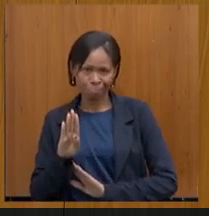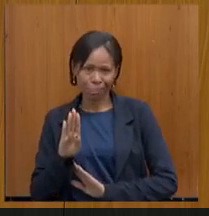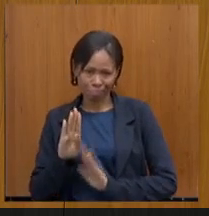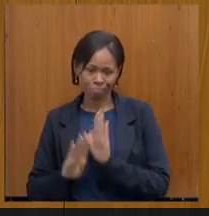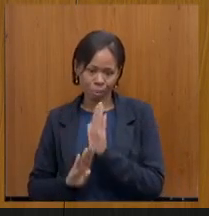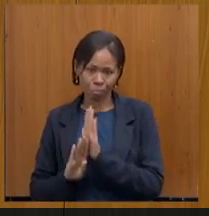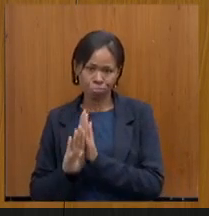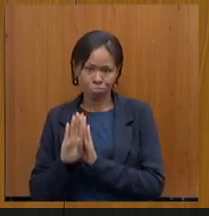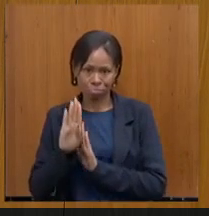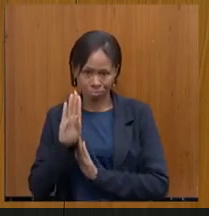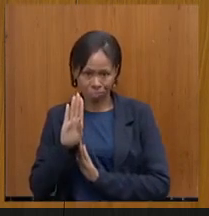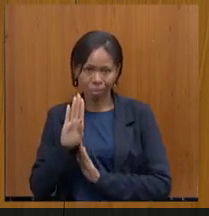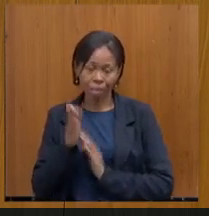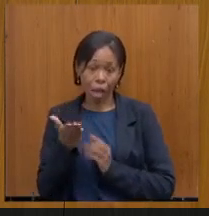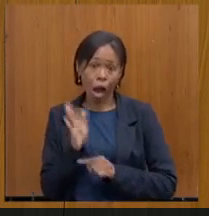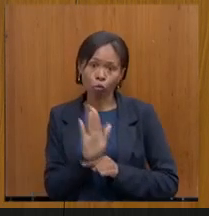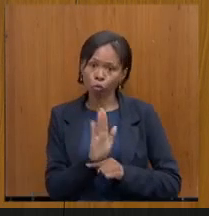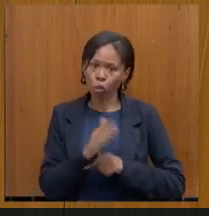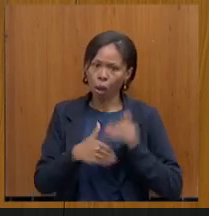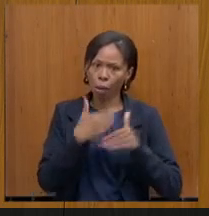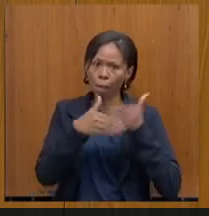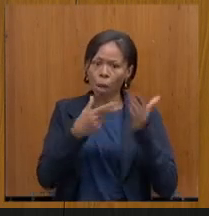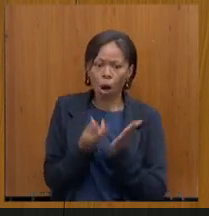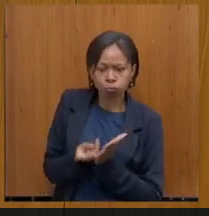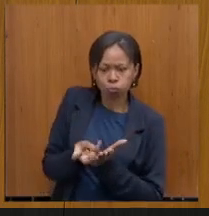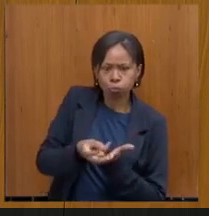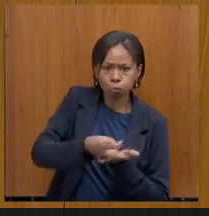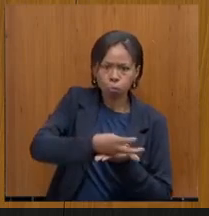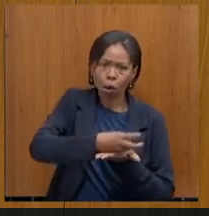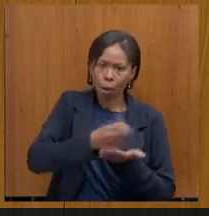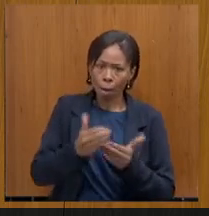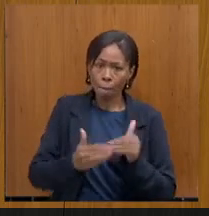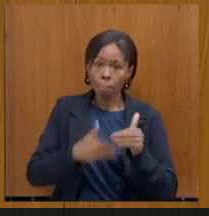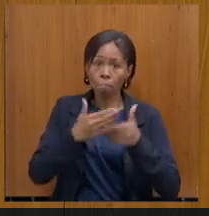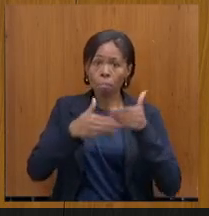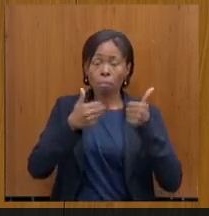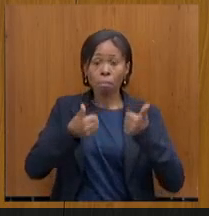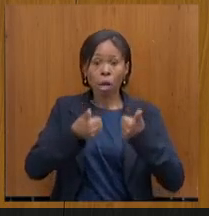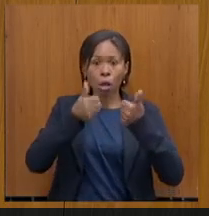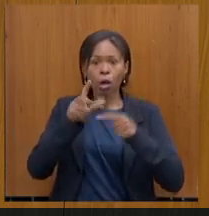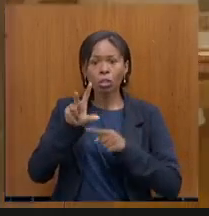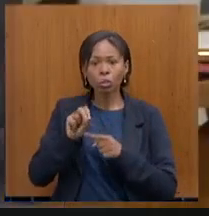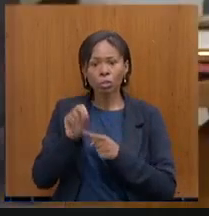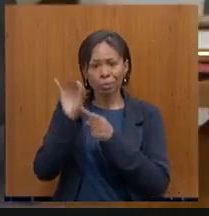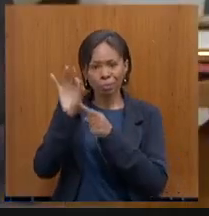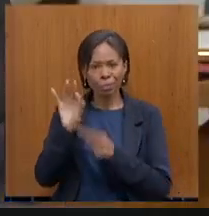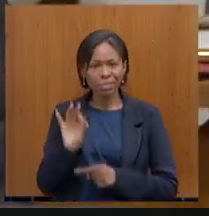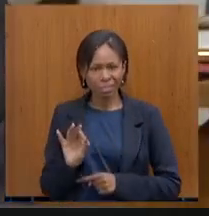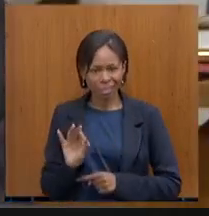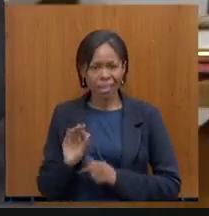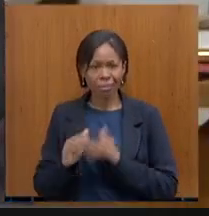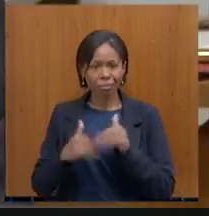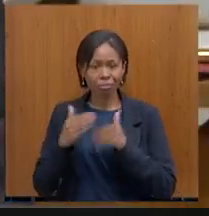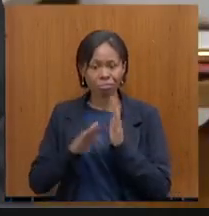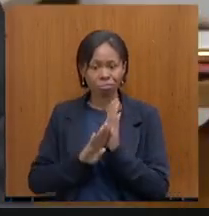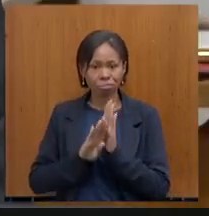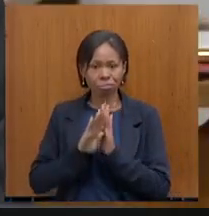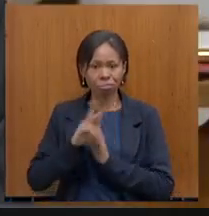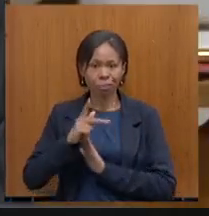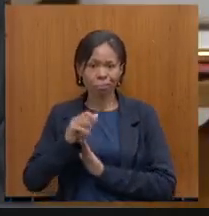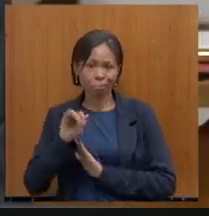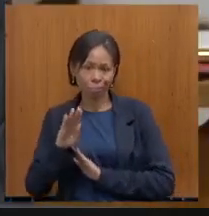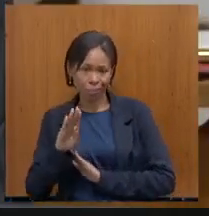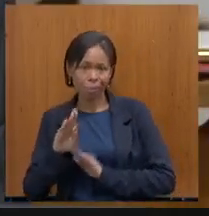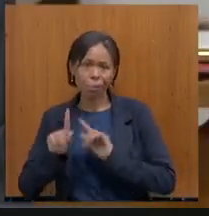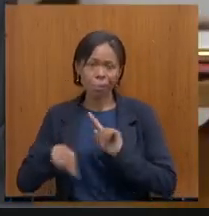que traz uma melhora na arrecadação, existe uma correlação de quase 50% da evolução do PIB versus aumento de